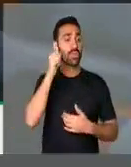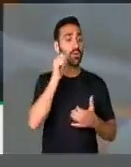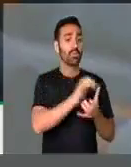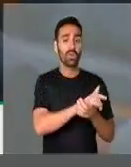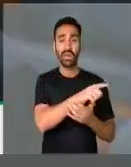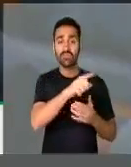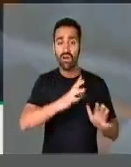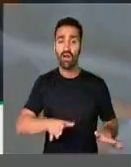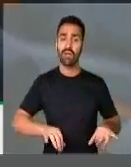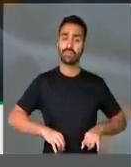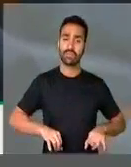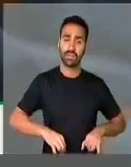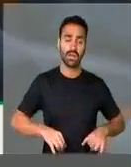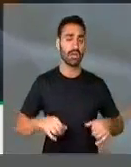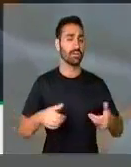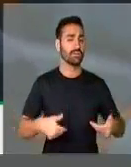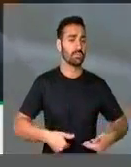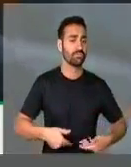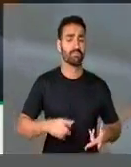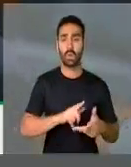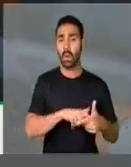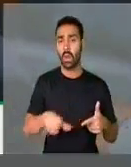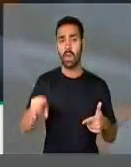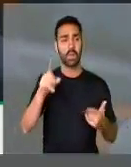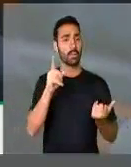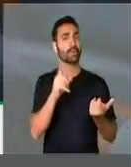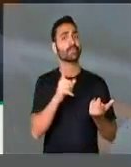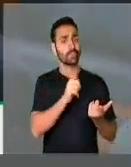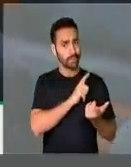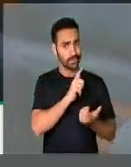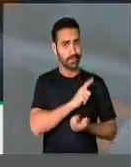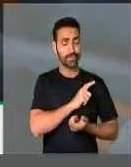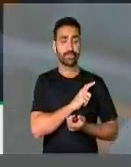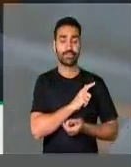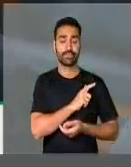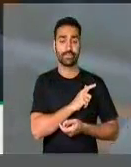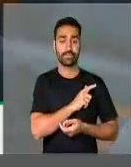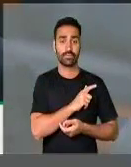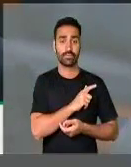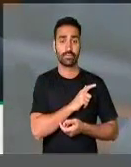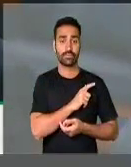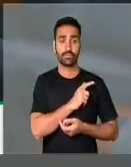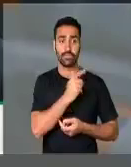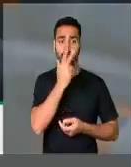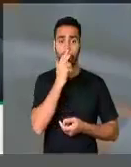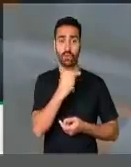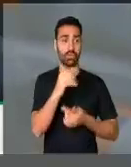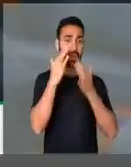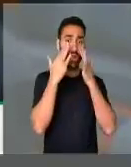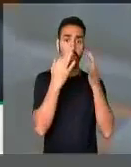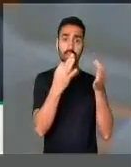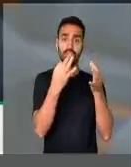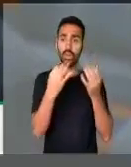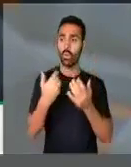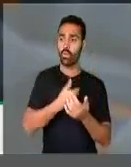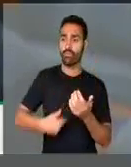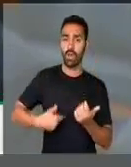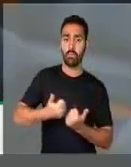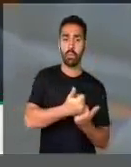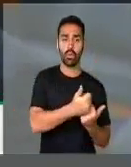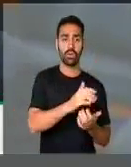cansadas de sofrer, cansadas de estar passando fome e sem a devida atenção do Estado,